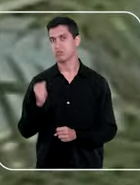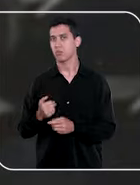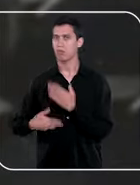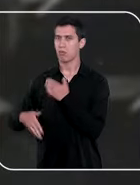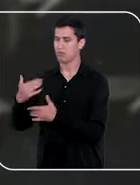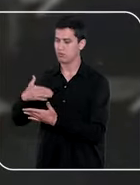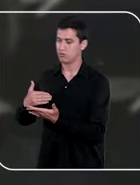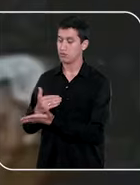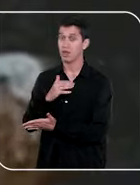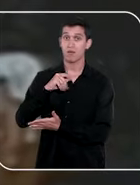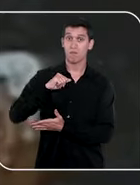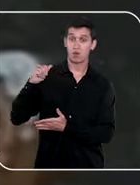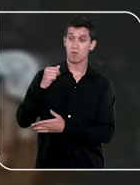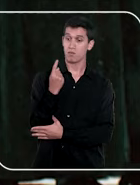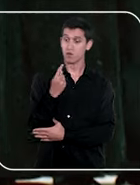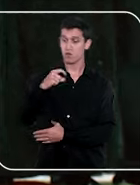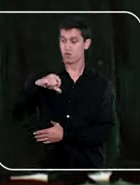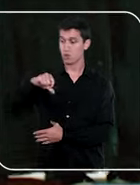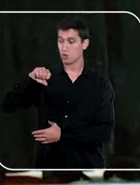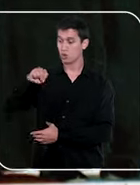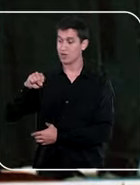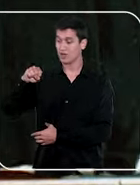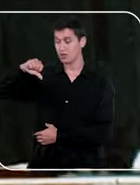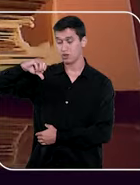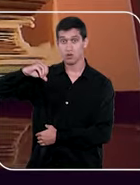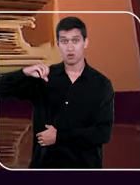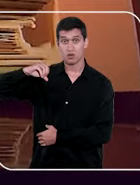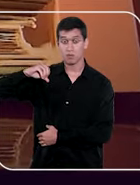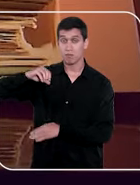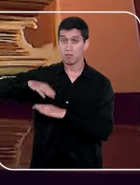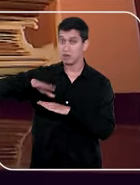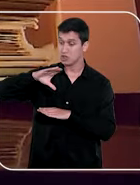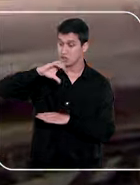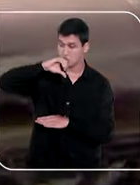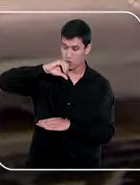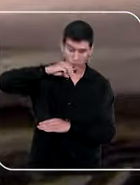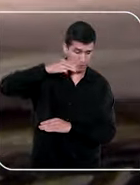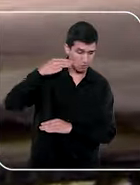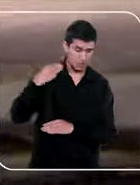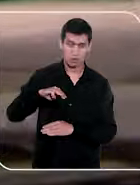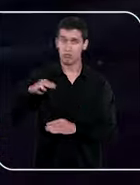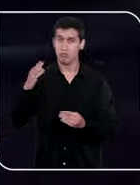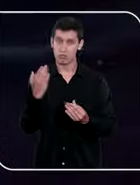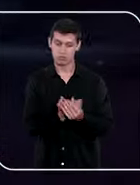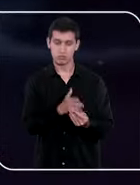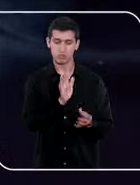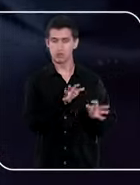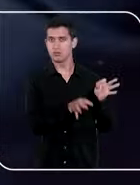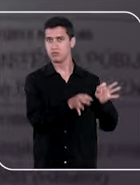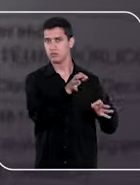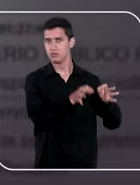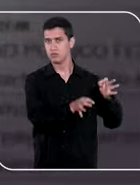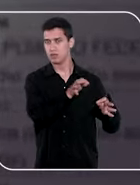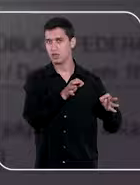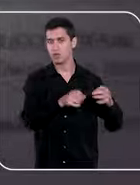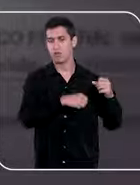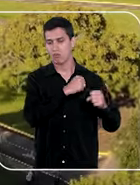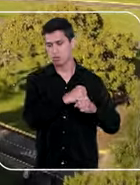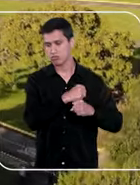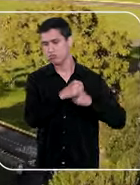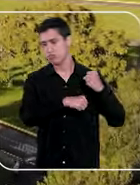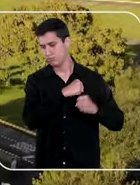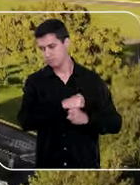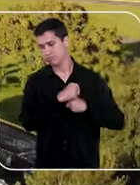instalação, em abril de 1989, mais de 9 milhões de processos já foram julgados. E anualmente,